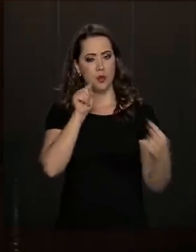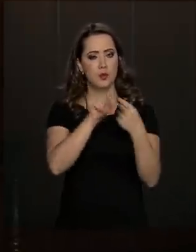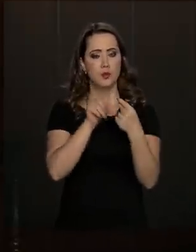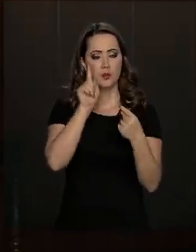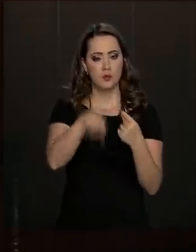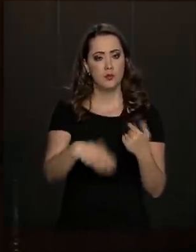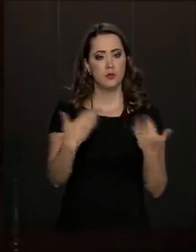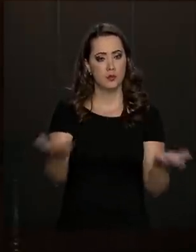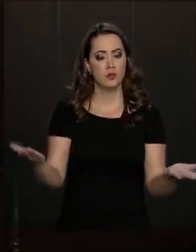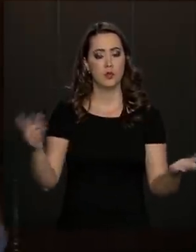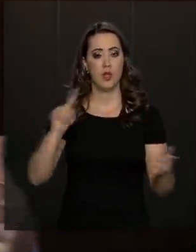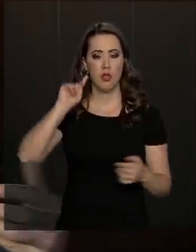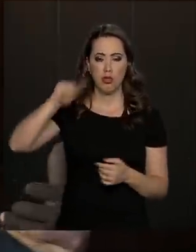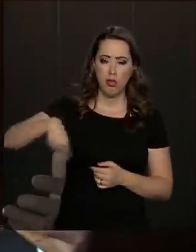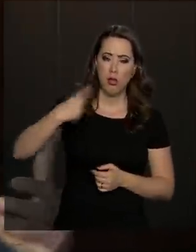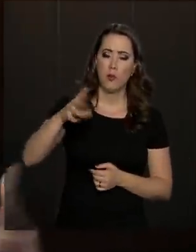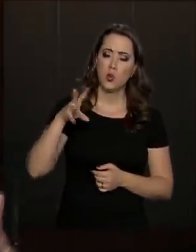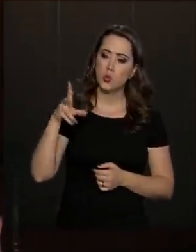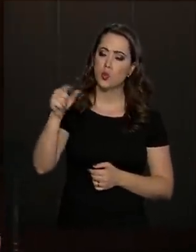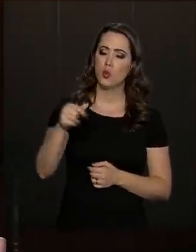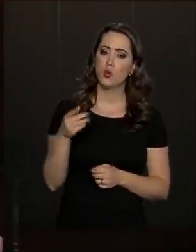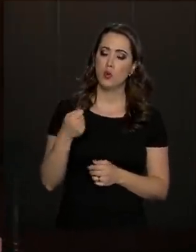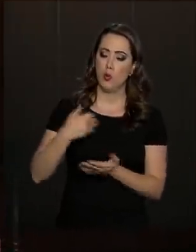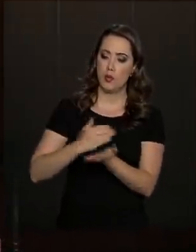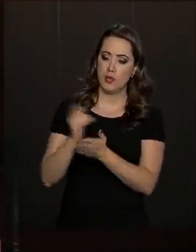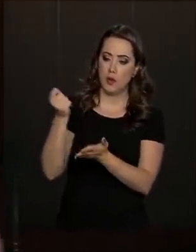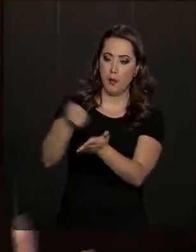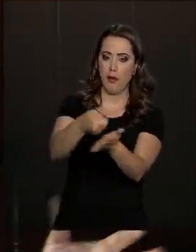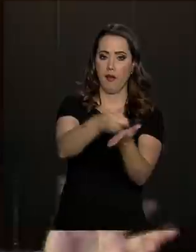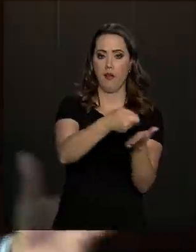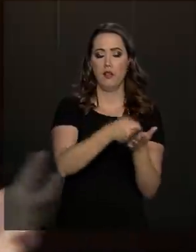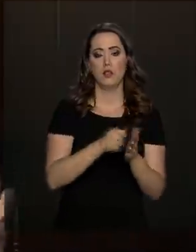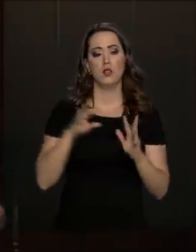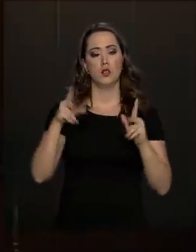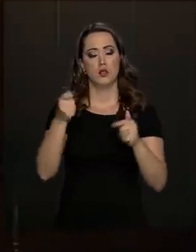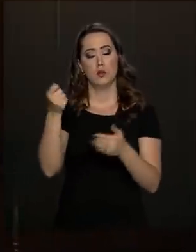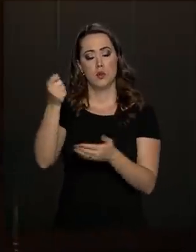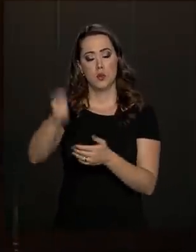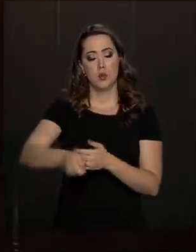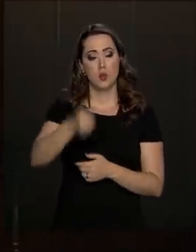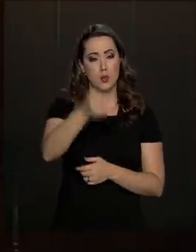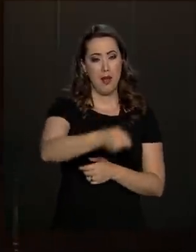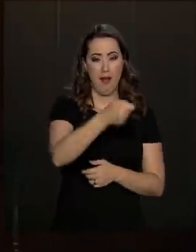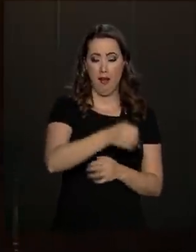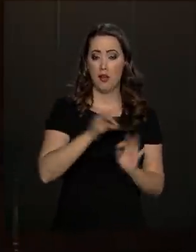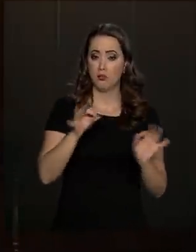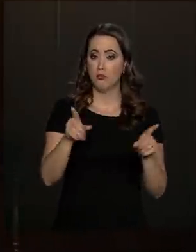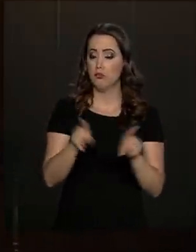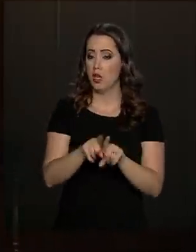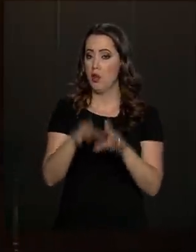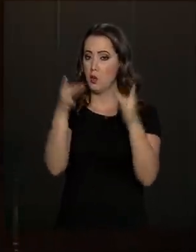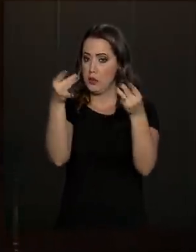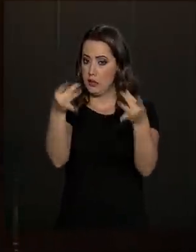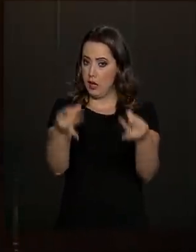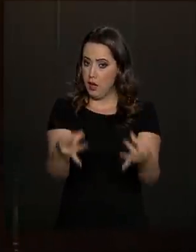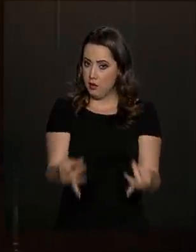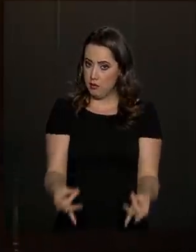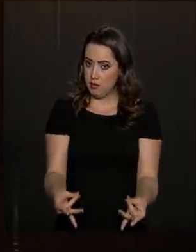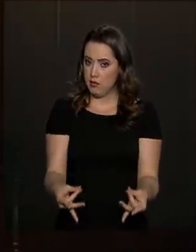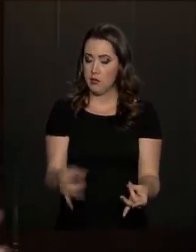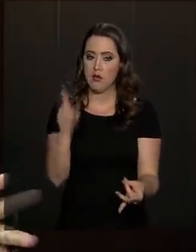atacado foi esse. Depois, todos começaram a contribuir também. Todo mundo está contribuindo. Os detalhes técnicos